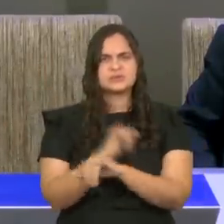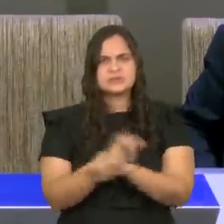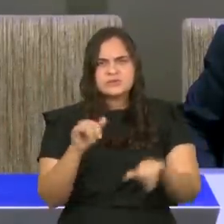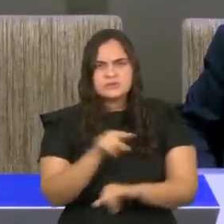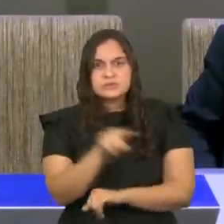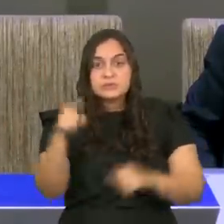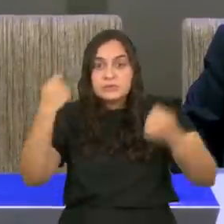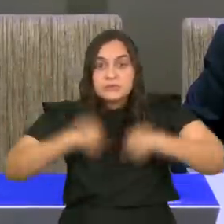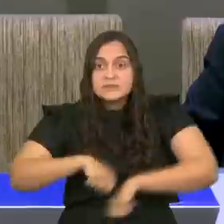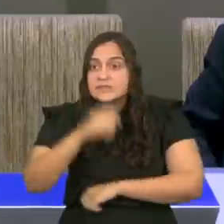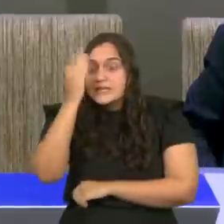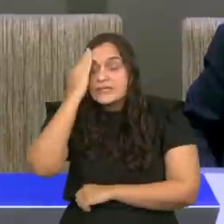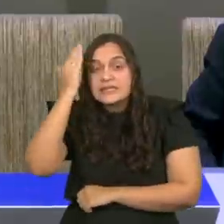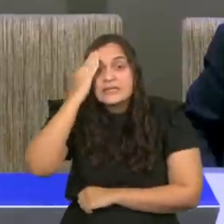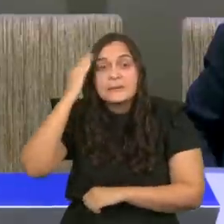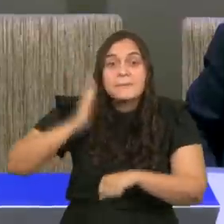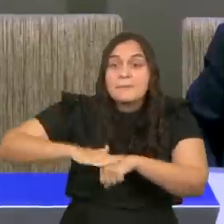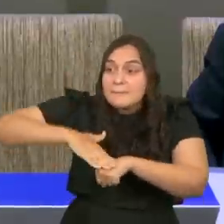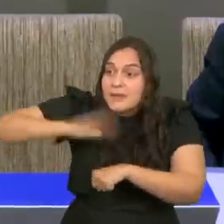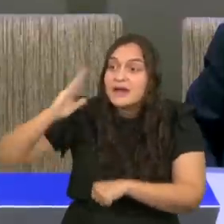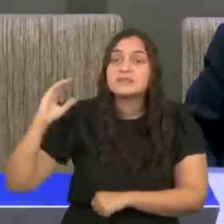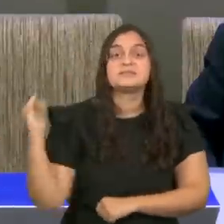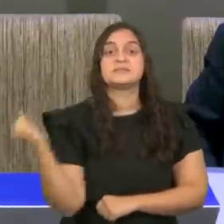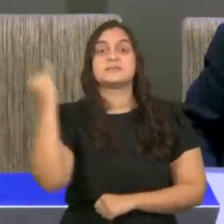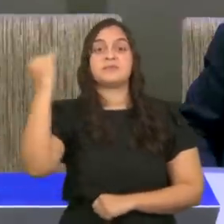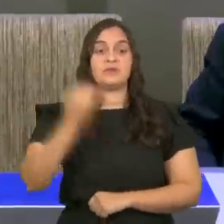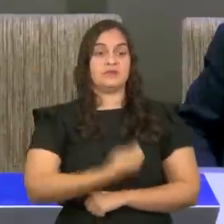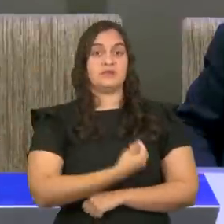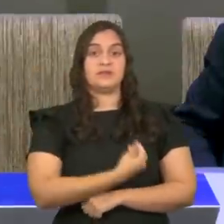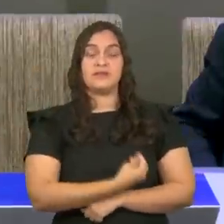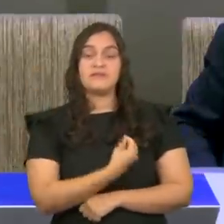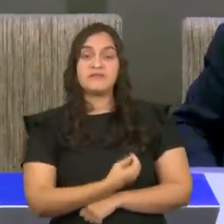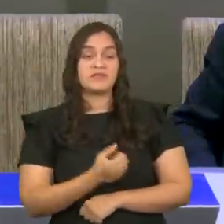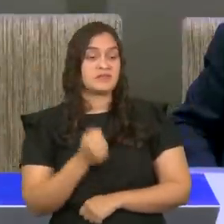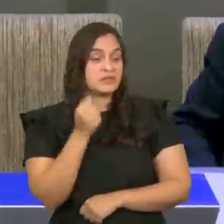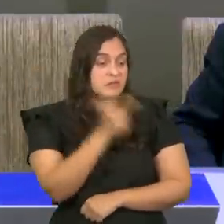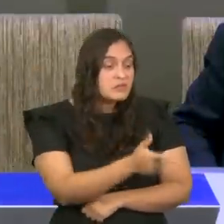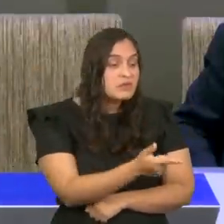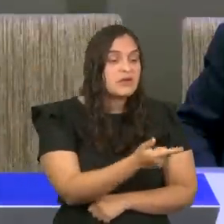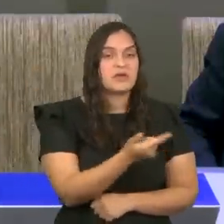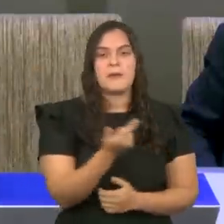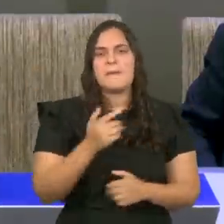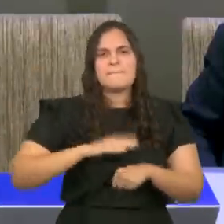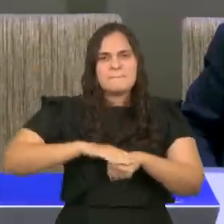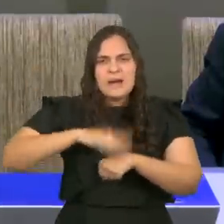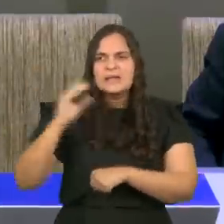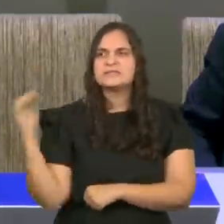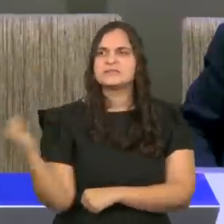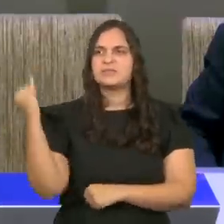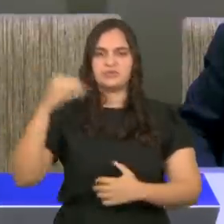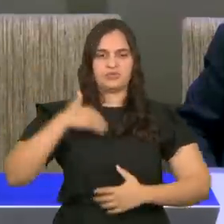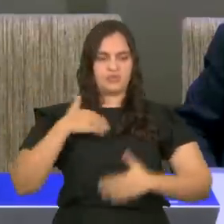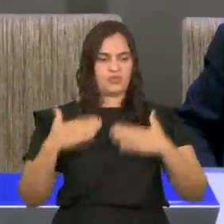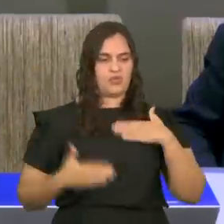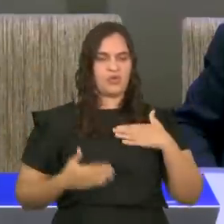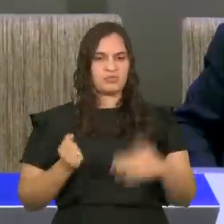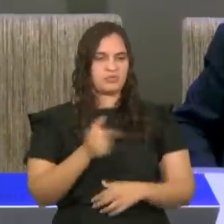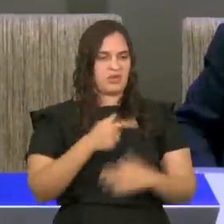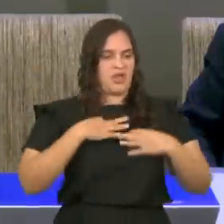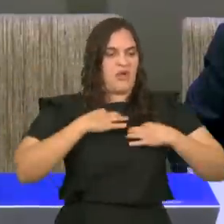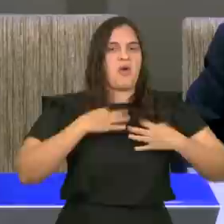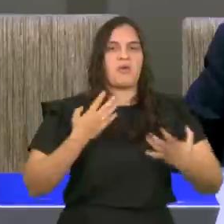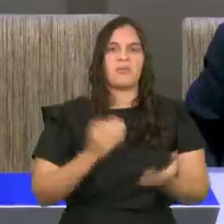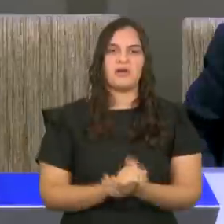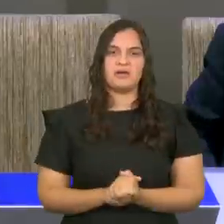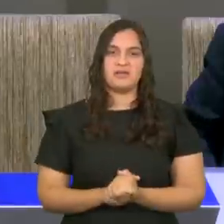mais do que a comida, mais importante é o corpo do que as vestes. Às vezes nos preocupamos